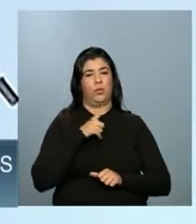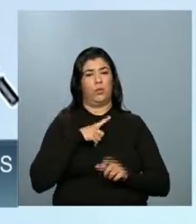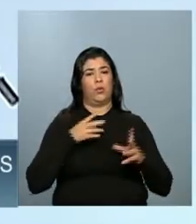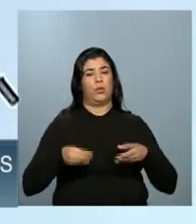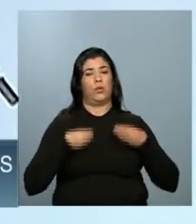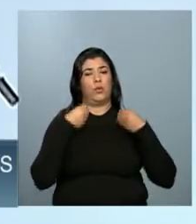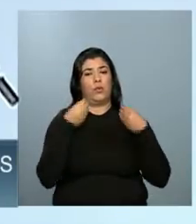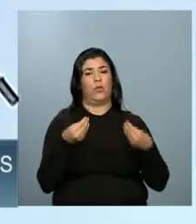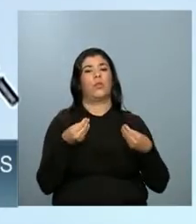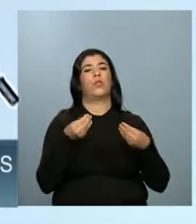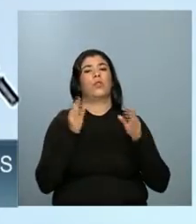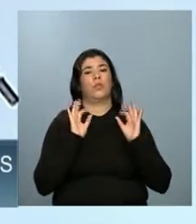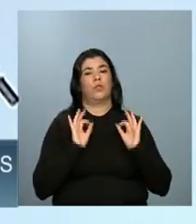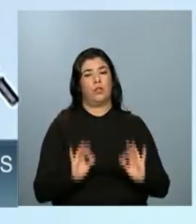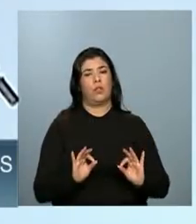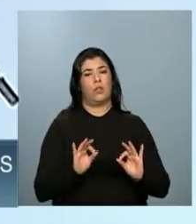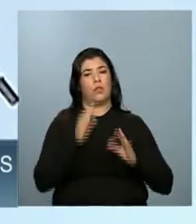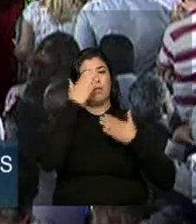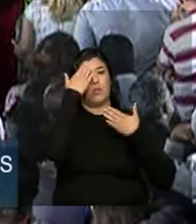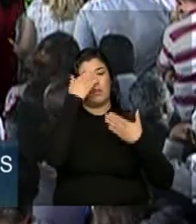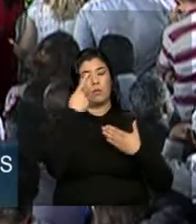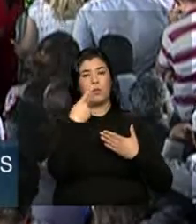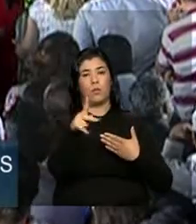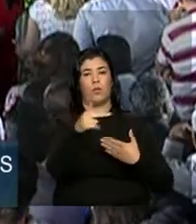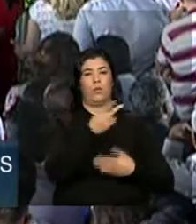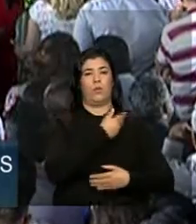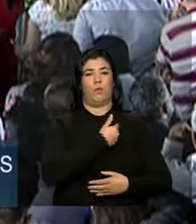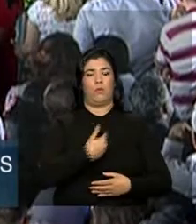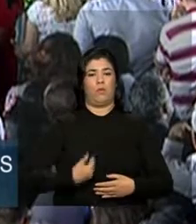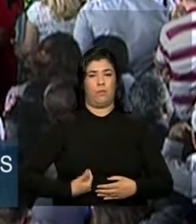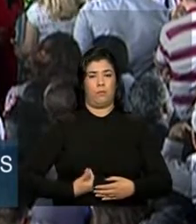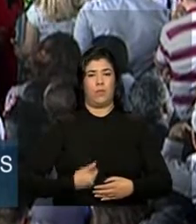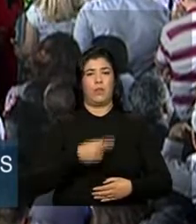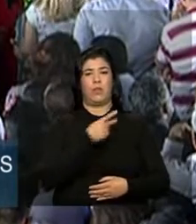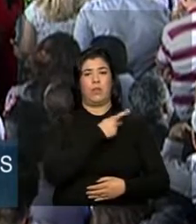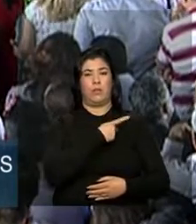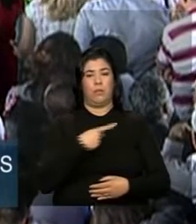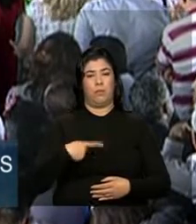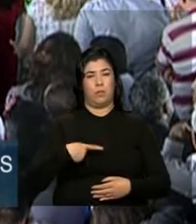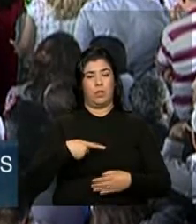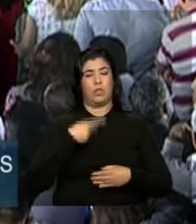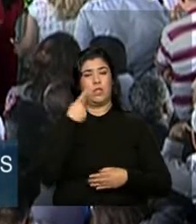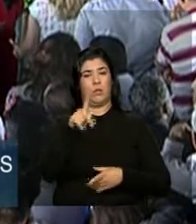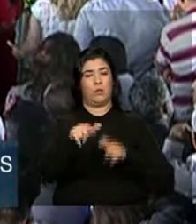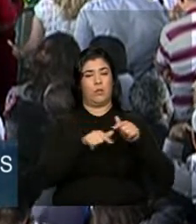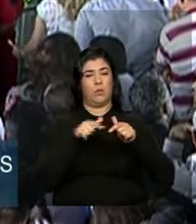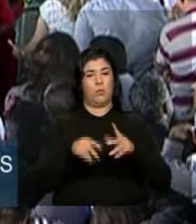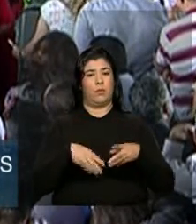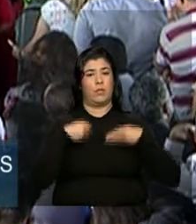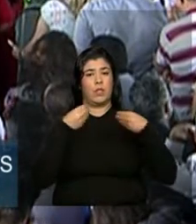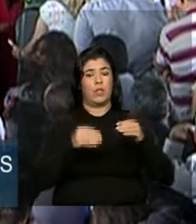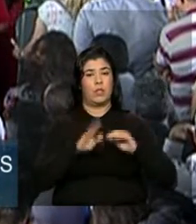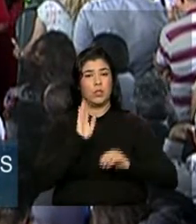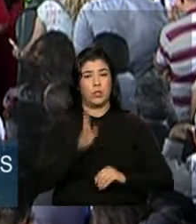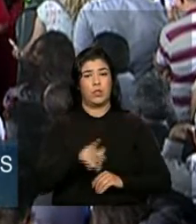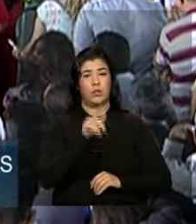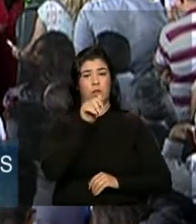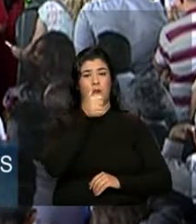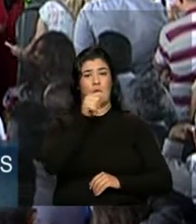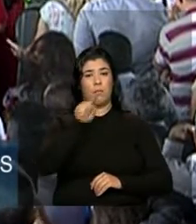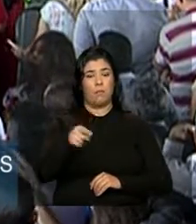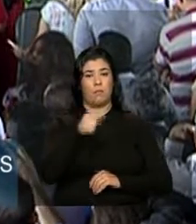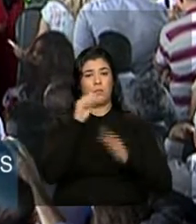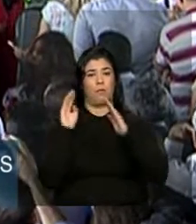entregando, presidente, graças ao seu governo e ao seu trabalho, mais mil casas no portal dos